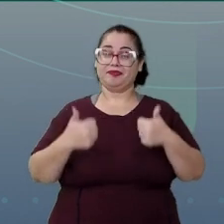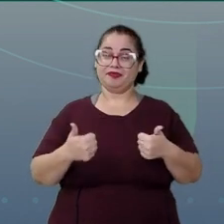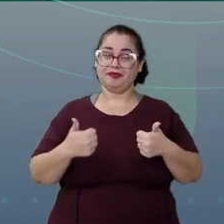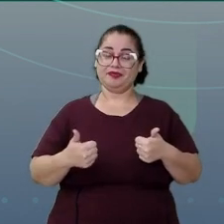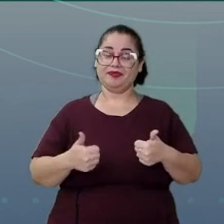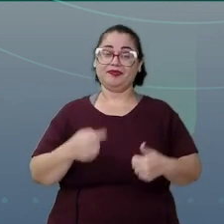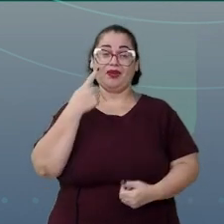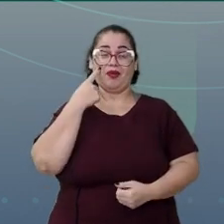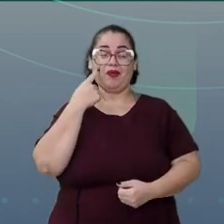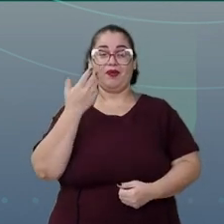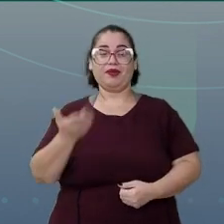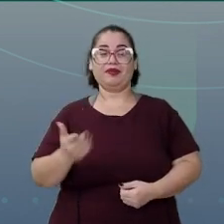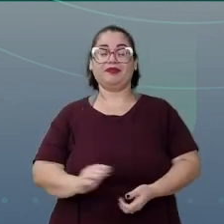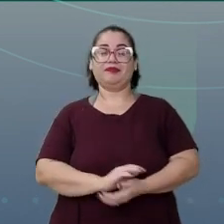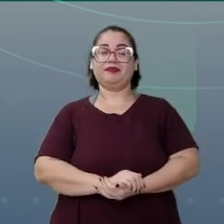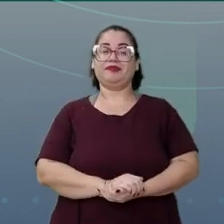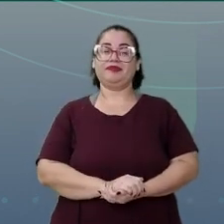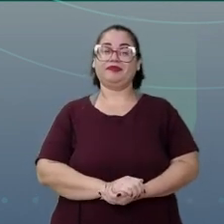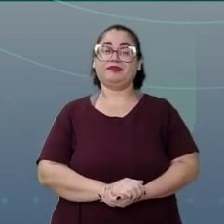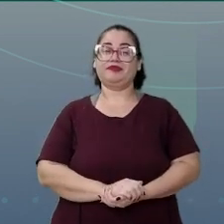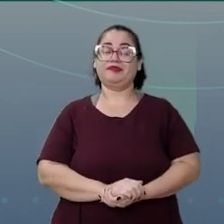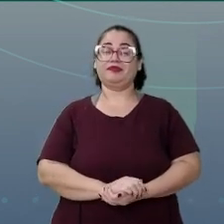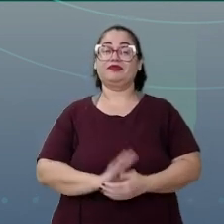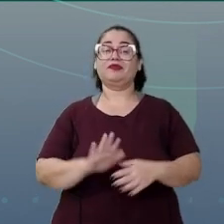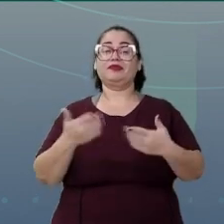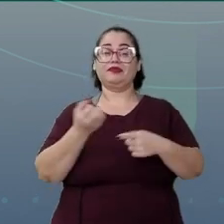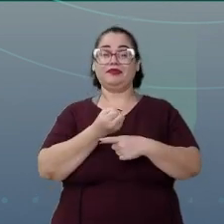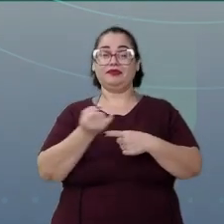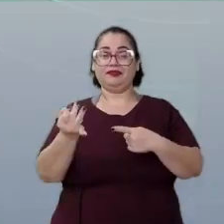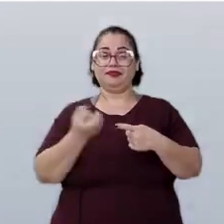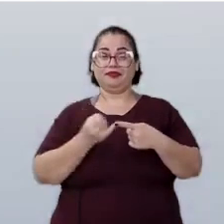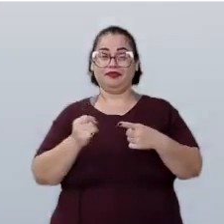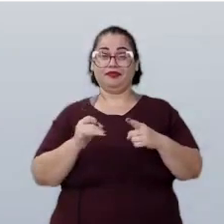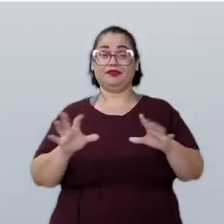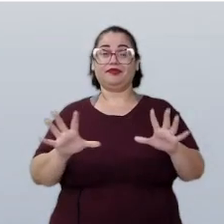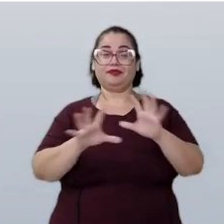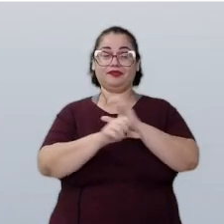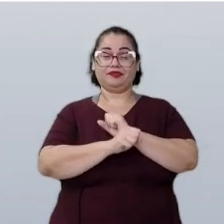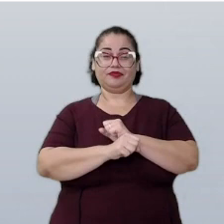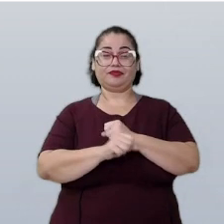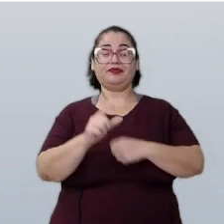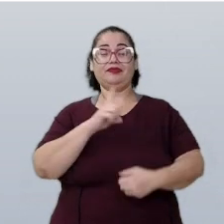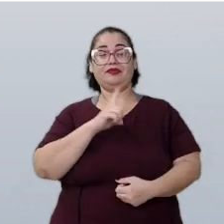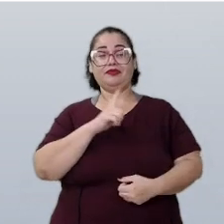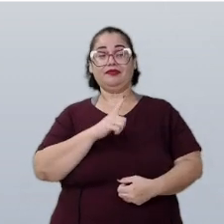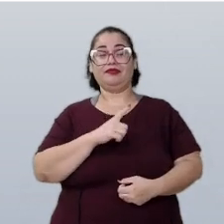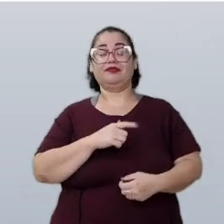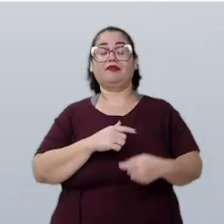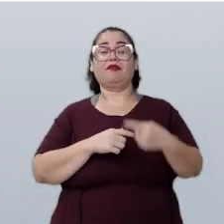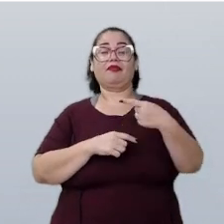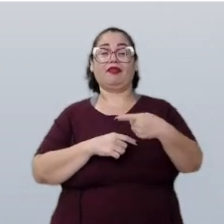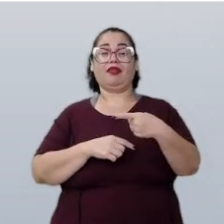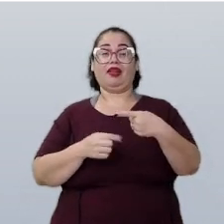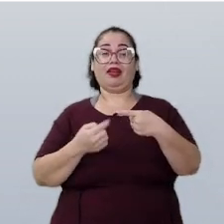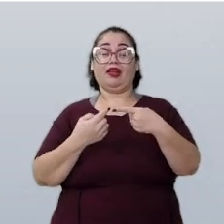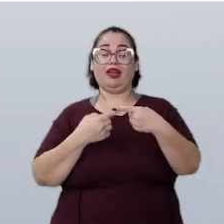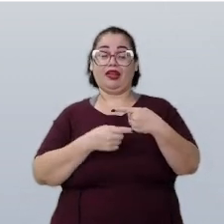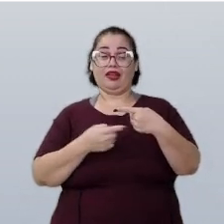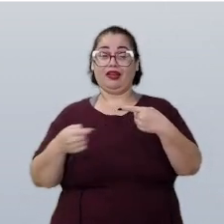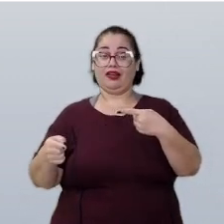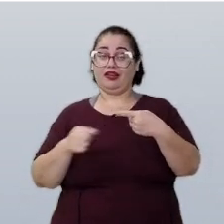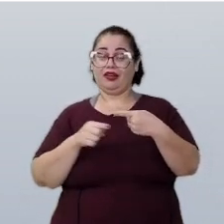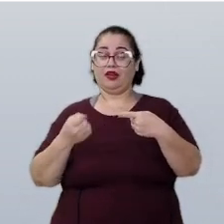Veja, quando as frações a serem somadas tiverem o seu denominador